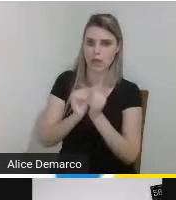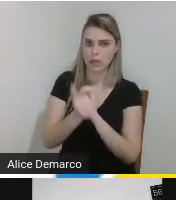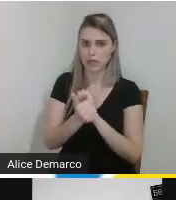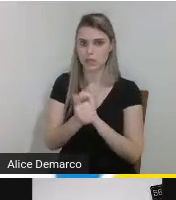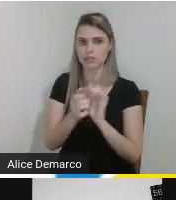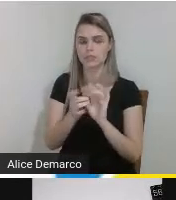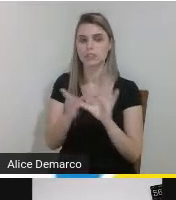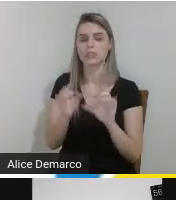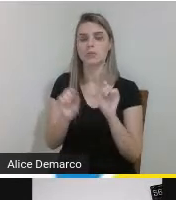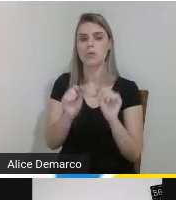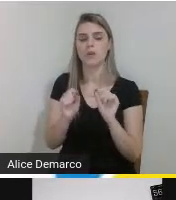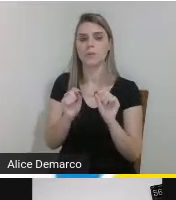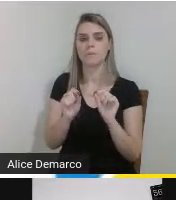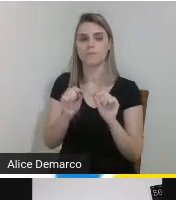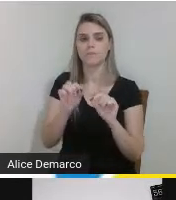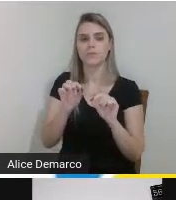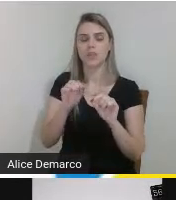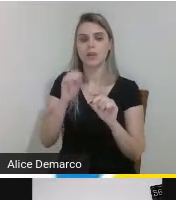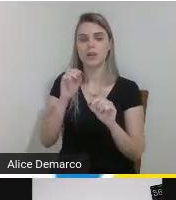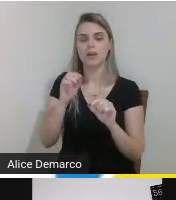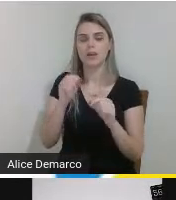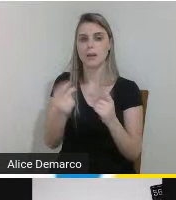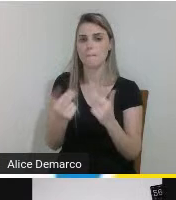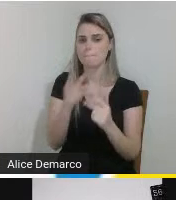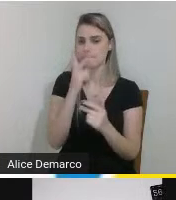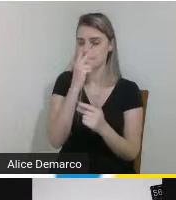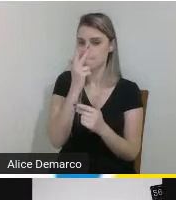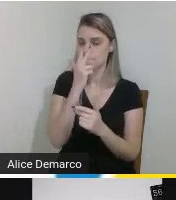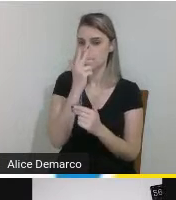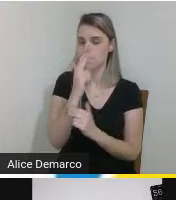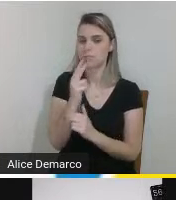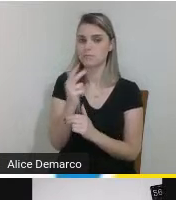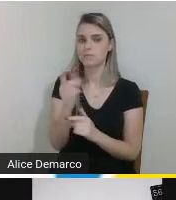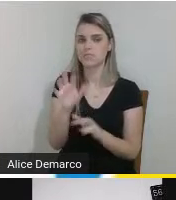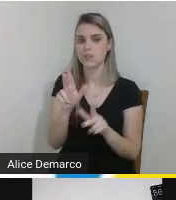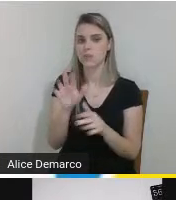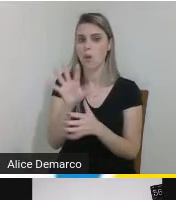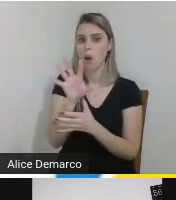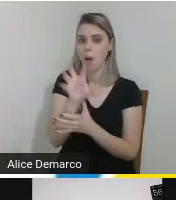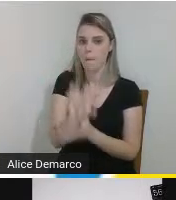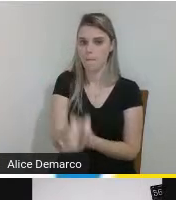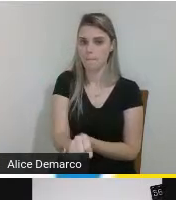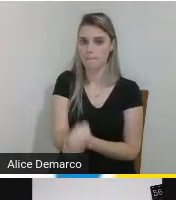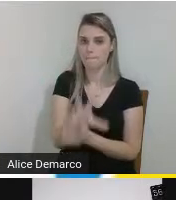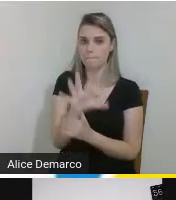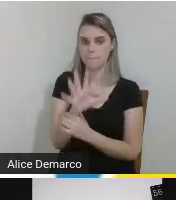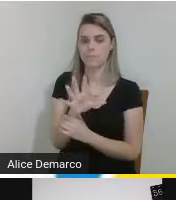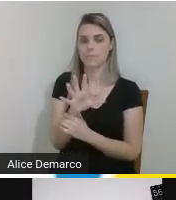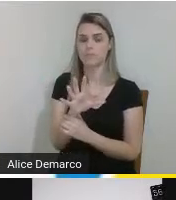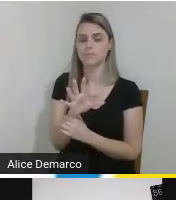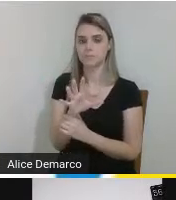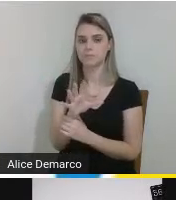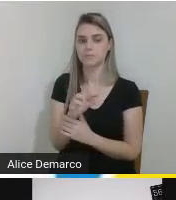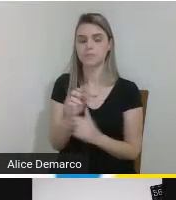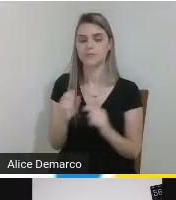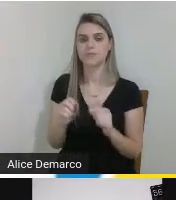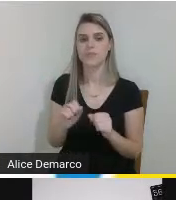a geometria muito parecida com muito parecida com a pegada da mão deixando fazendo com que